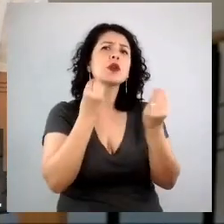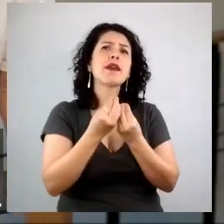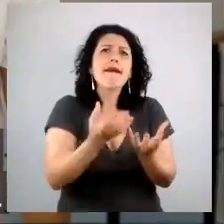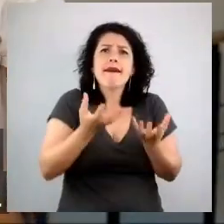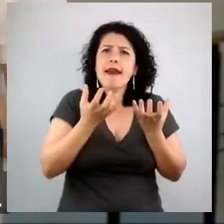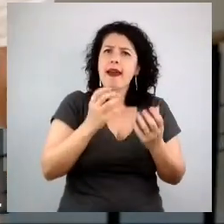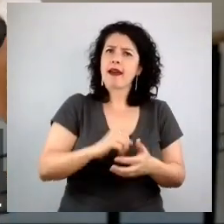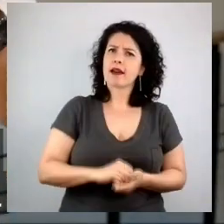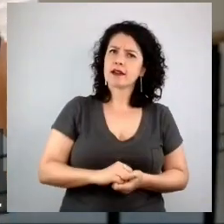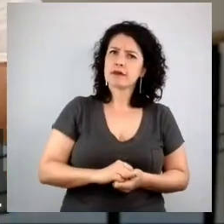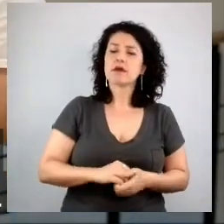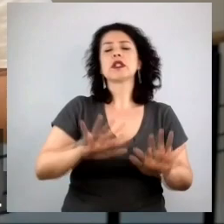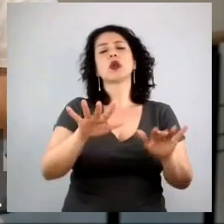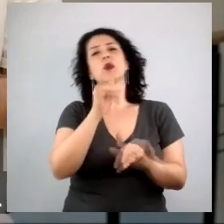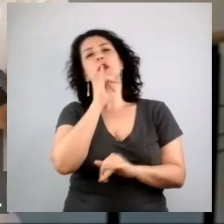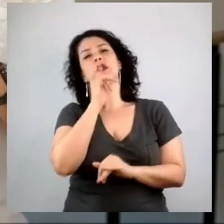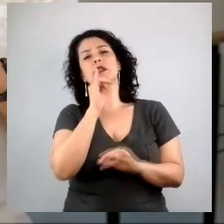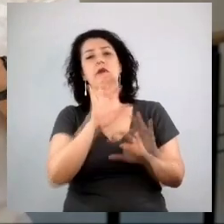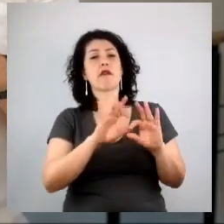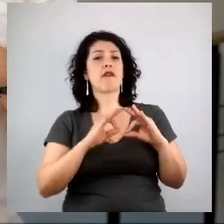assunto família muito relevante e por aí vai.